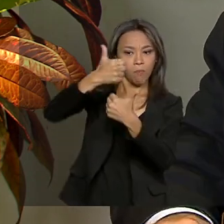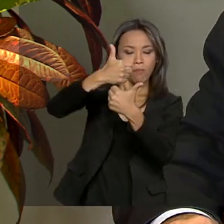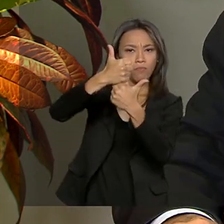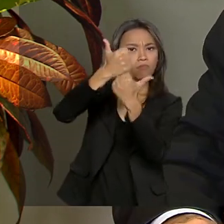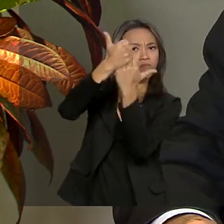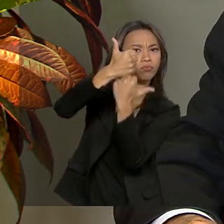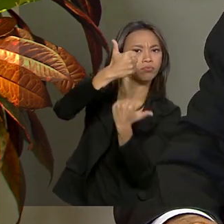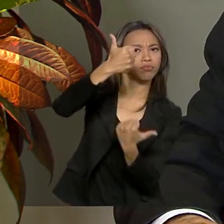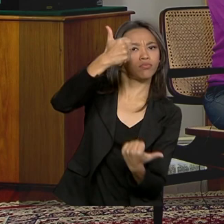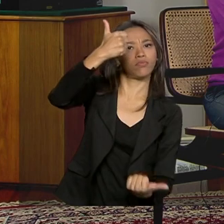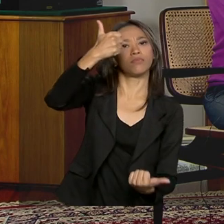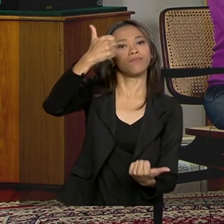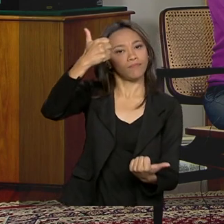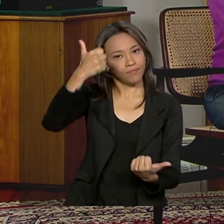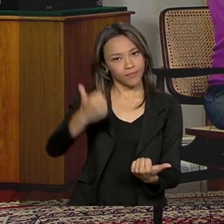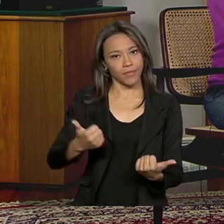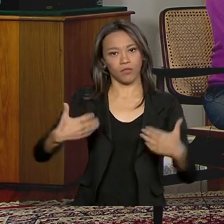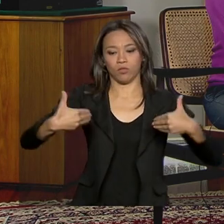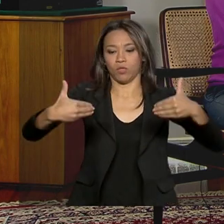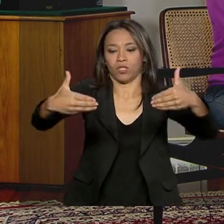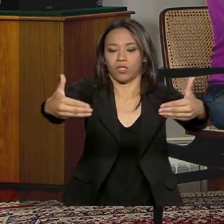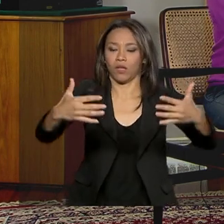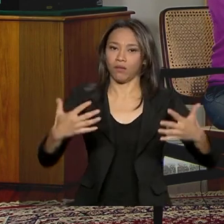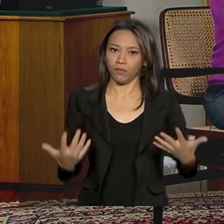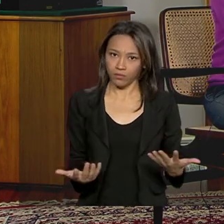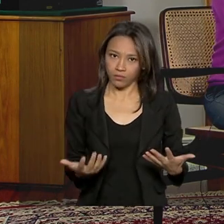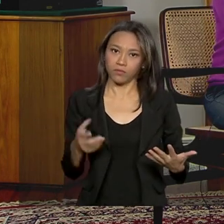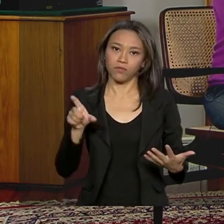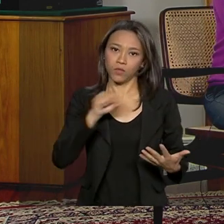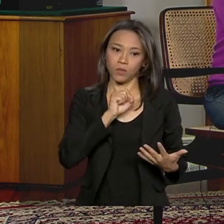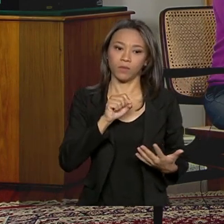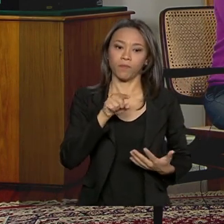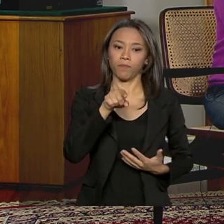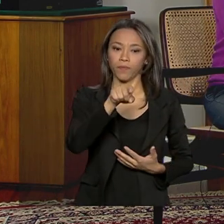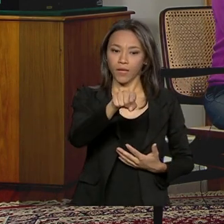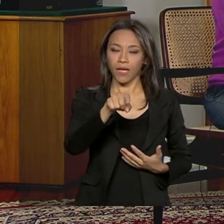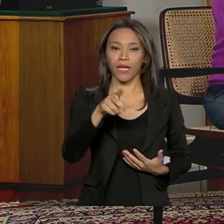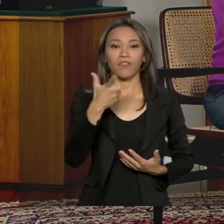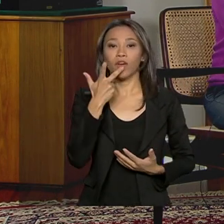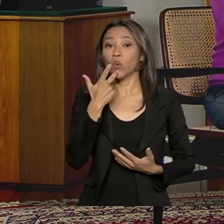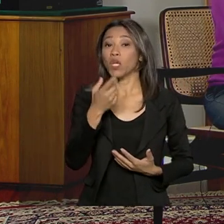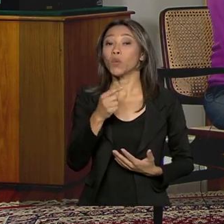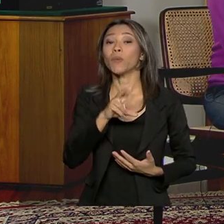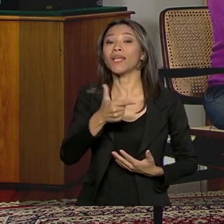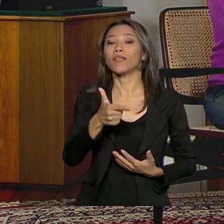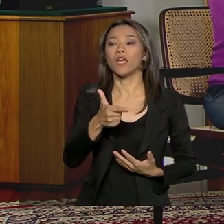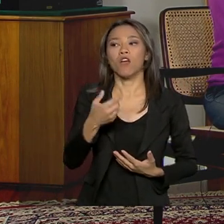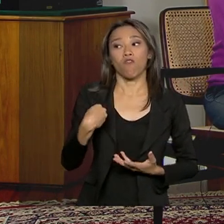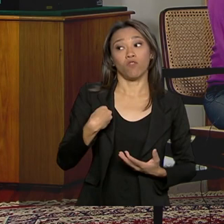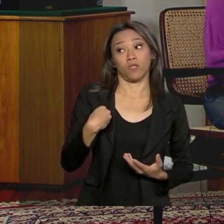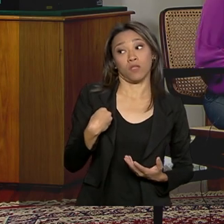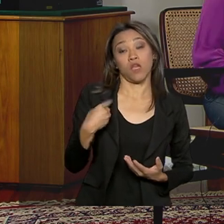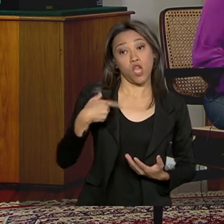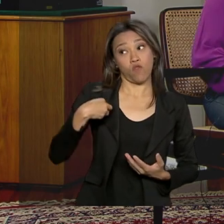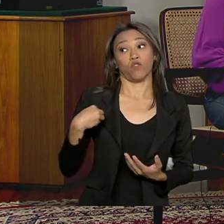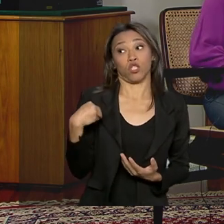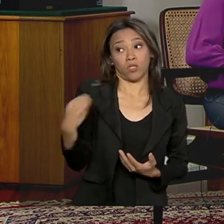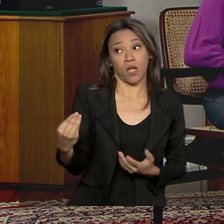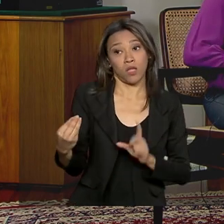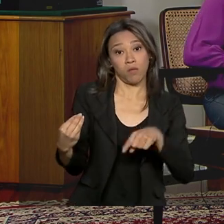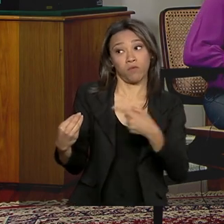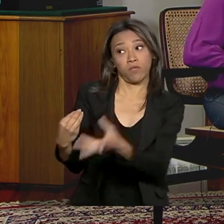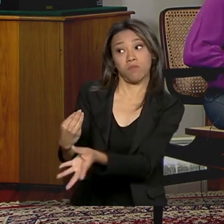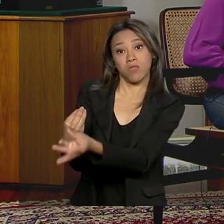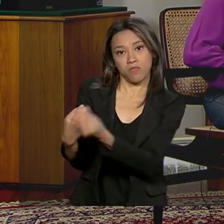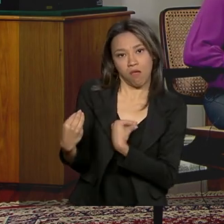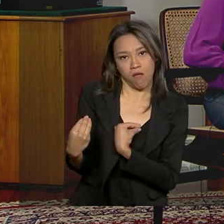houve isso. Ele teve a independência... o presidente dizia que não ia ter o toma lá da cá. O senhor está me confirmando que... Não teve isso. A